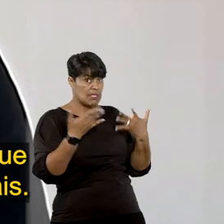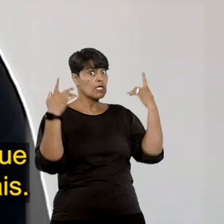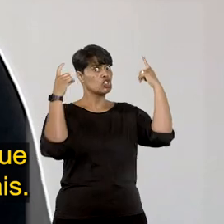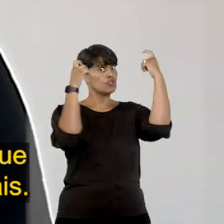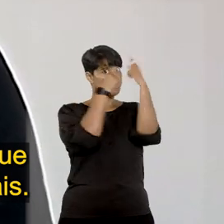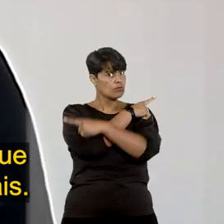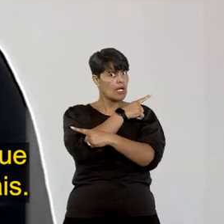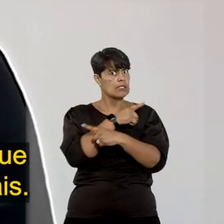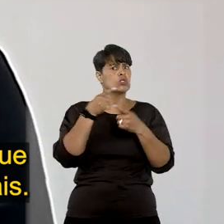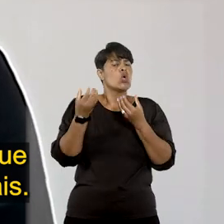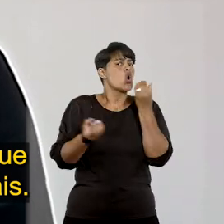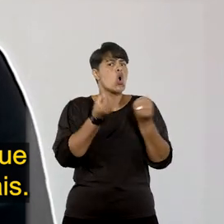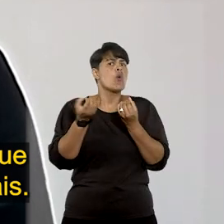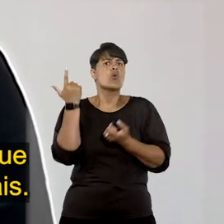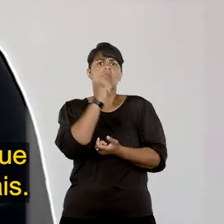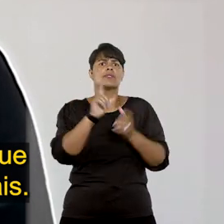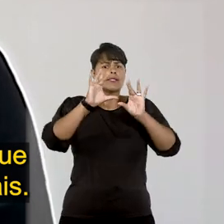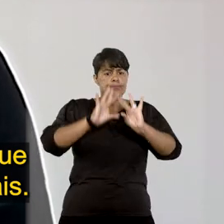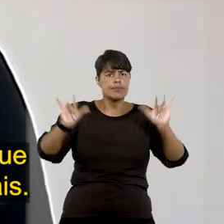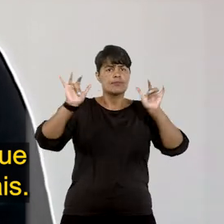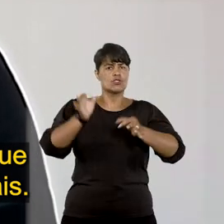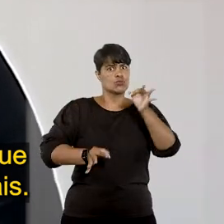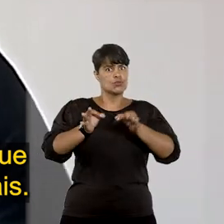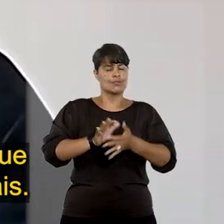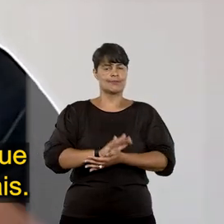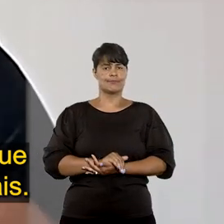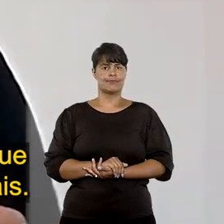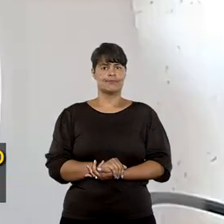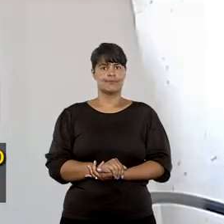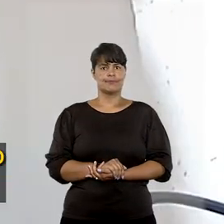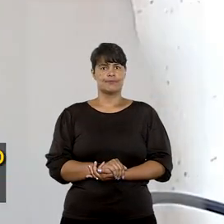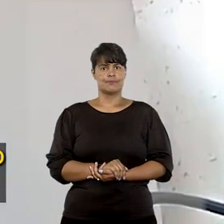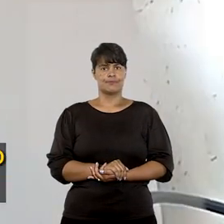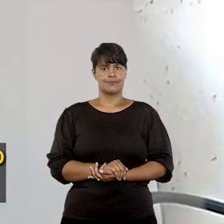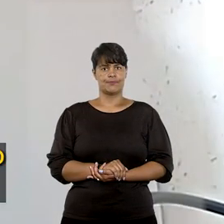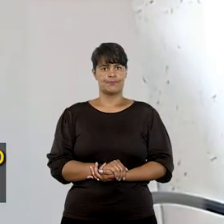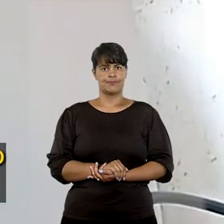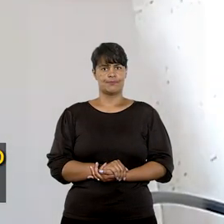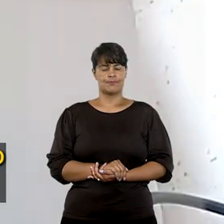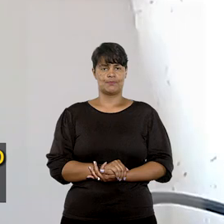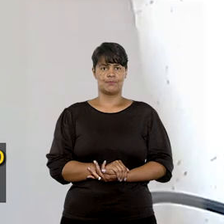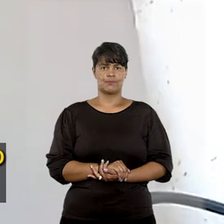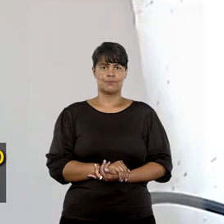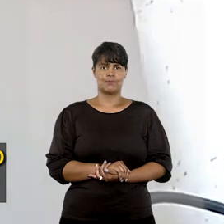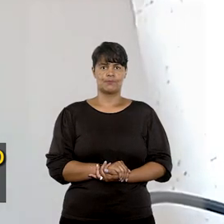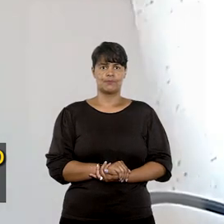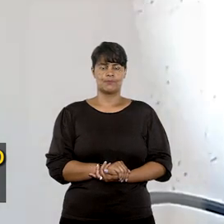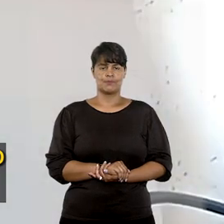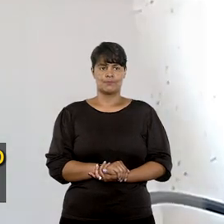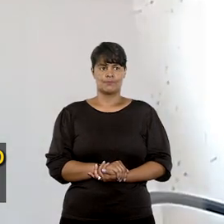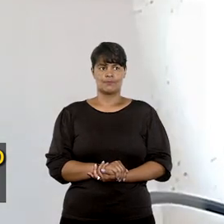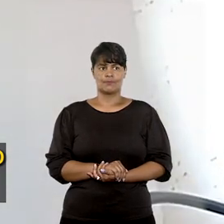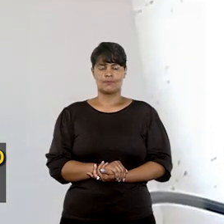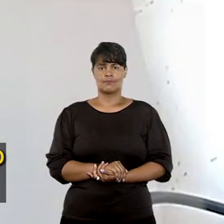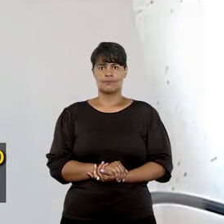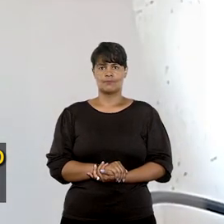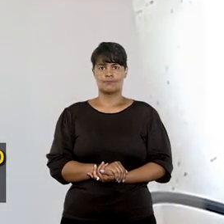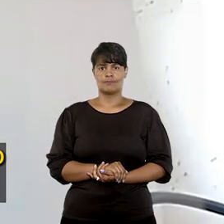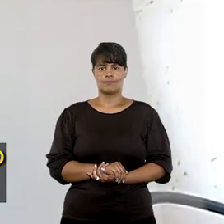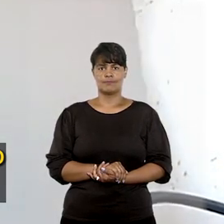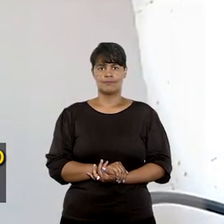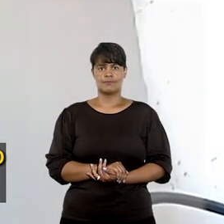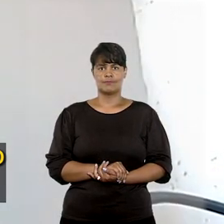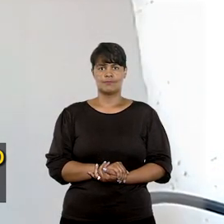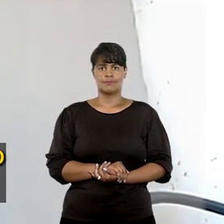para solucionar sozinho pendências judiciais. Alguns problemas com advogados e etc, que não